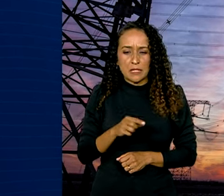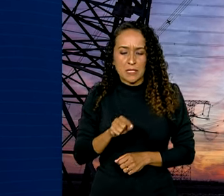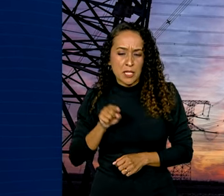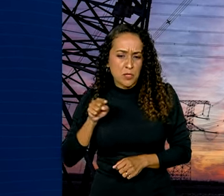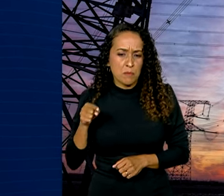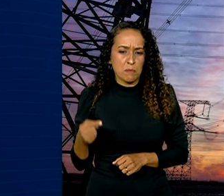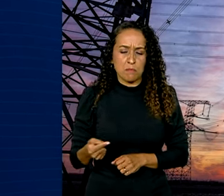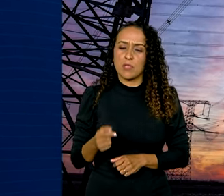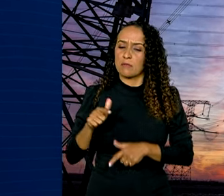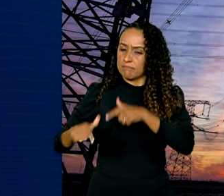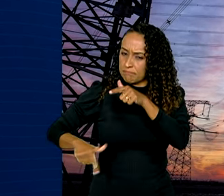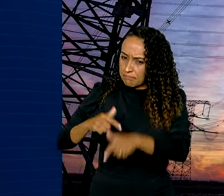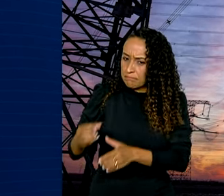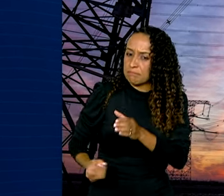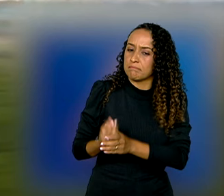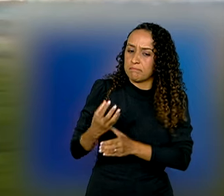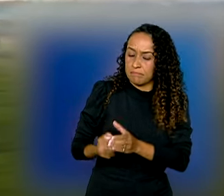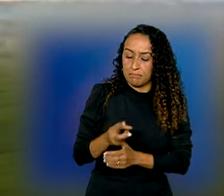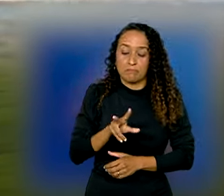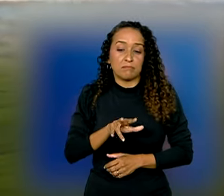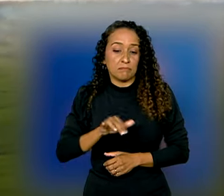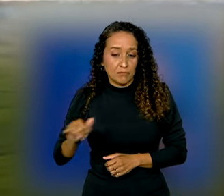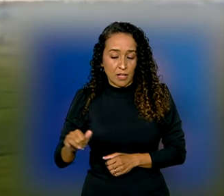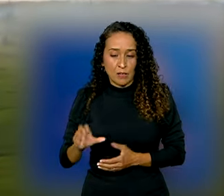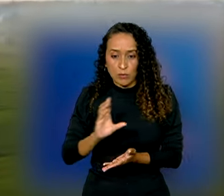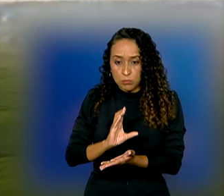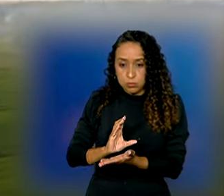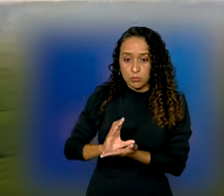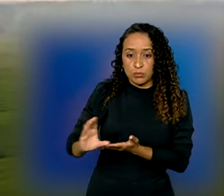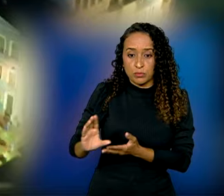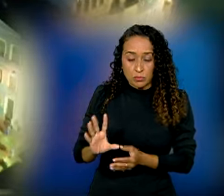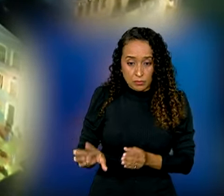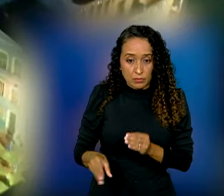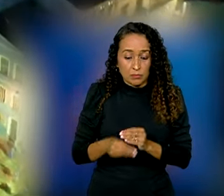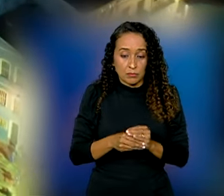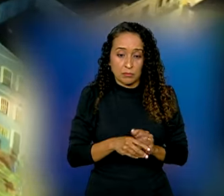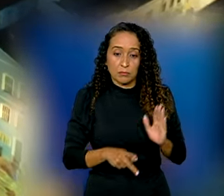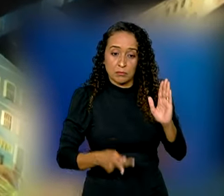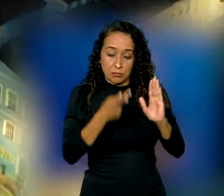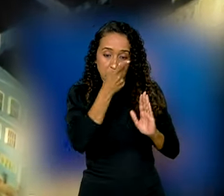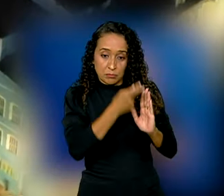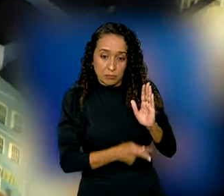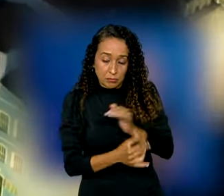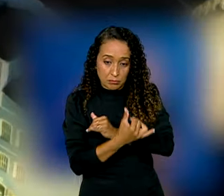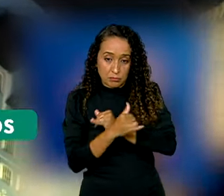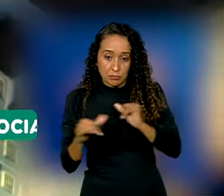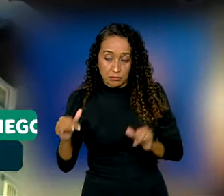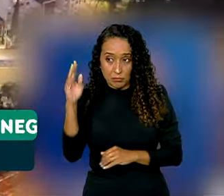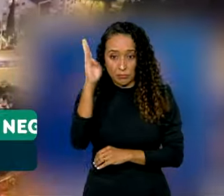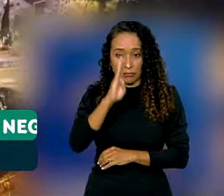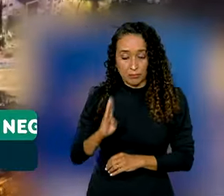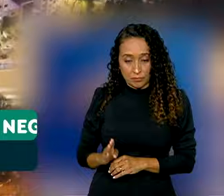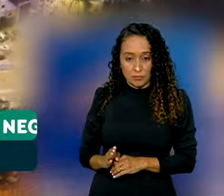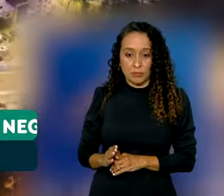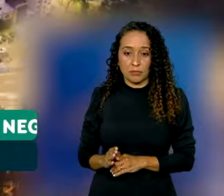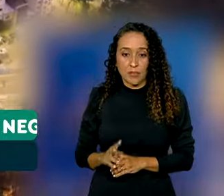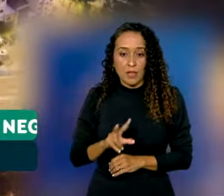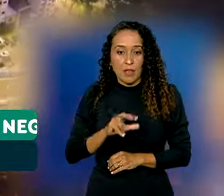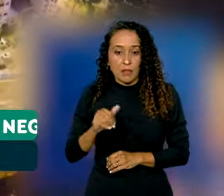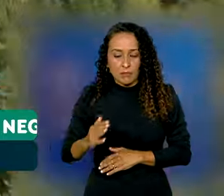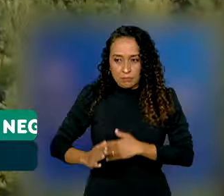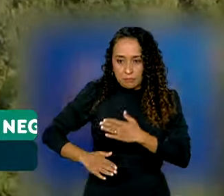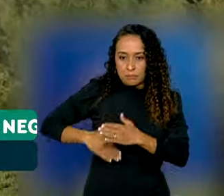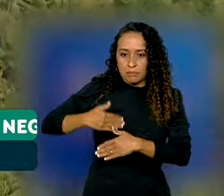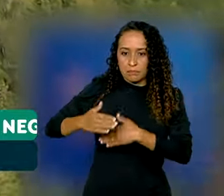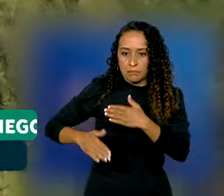mil empregos devem ser gerados. O investimento faz parte do projeto de transição energética do Brasil, que deve cada vez